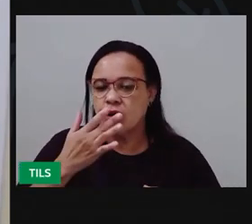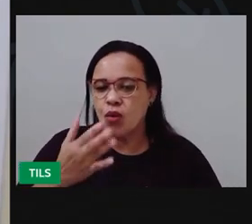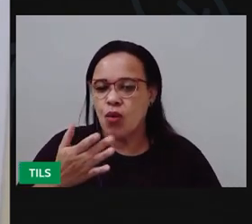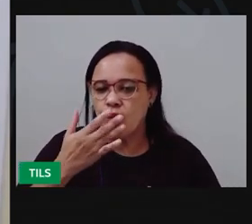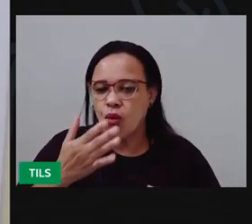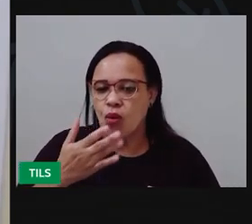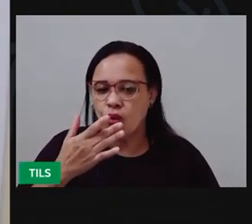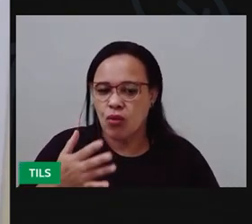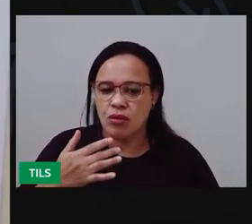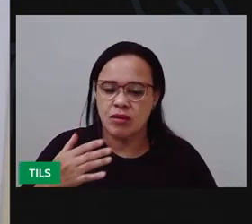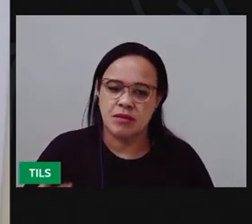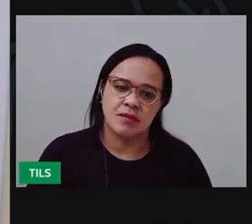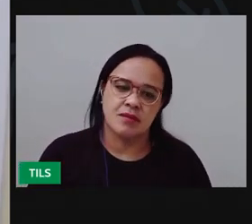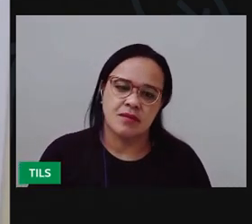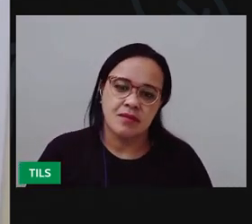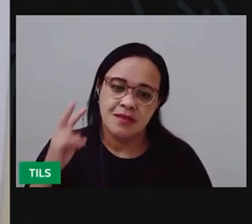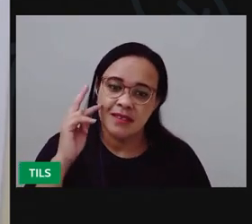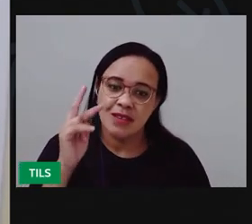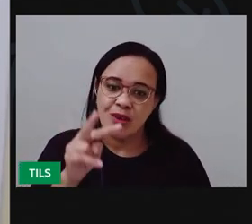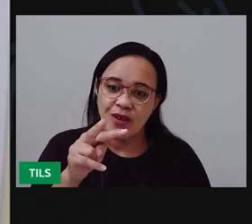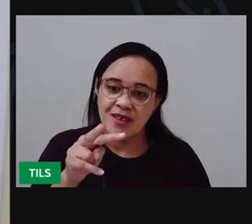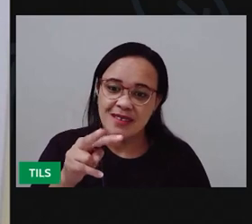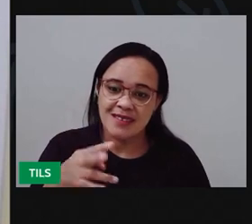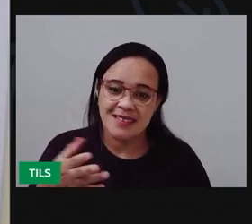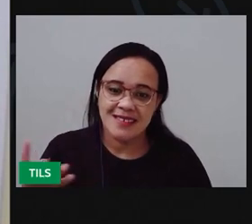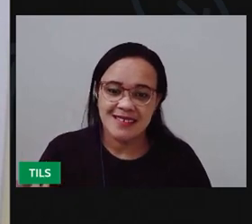devagar. E olha, crianças.